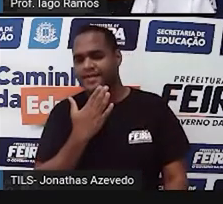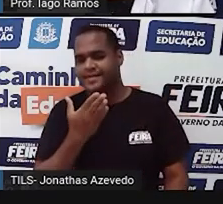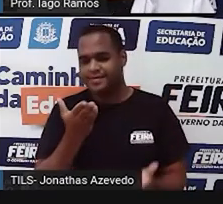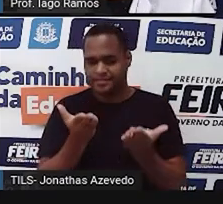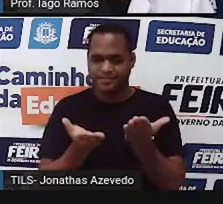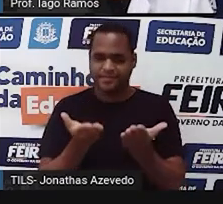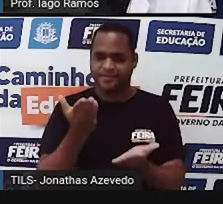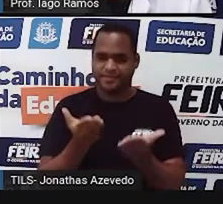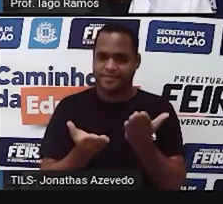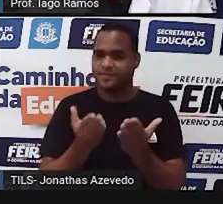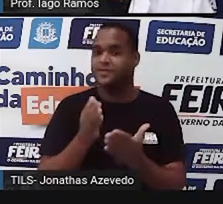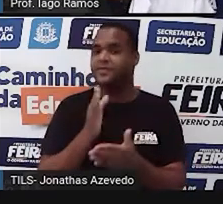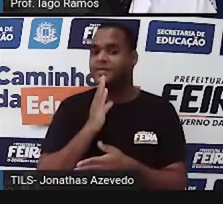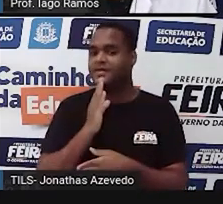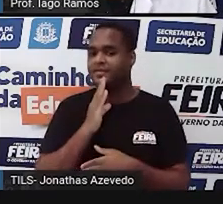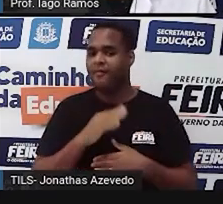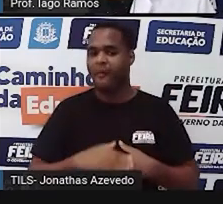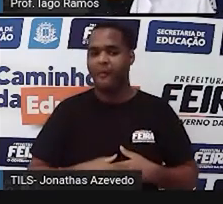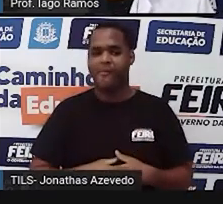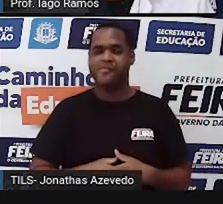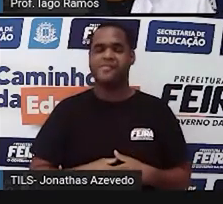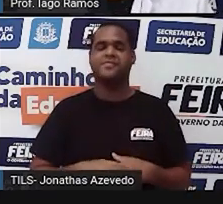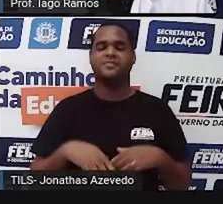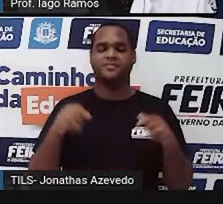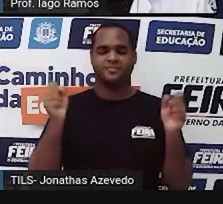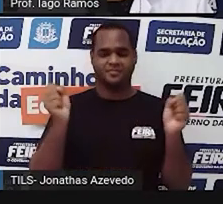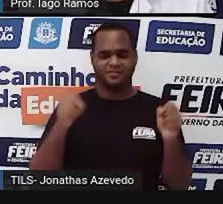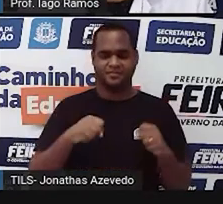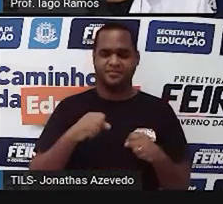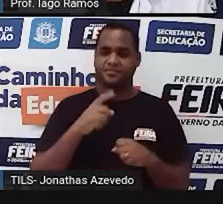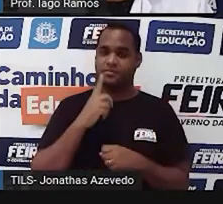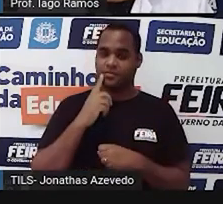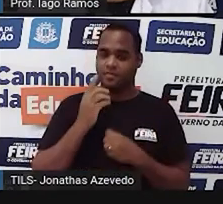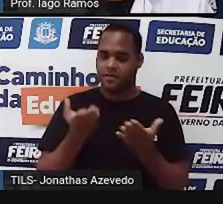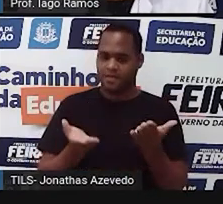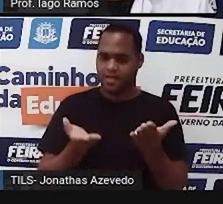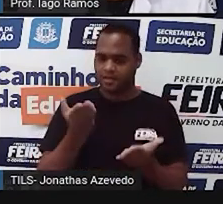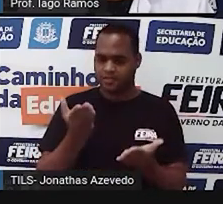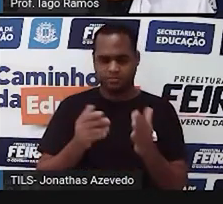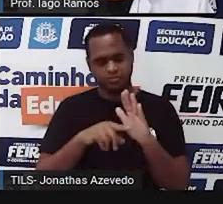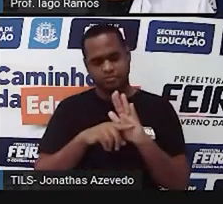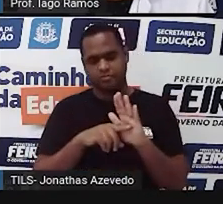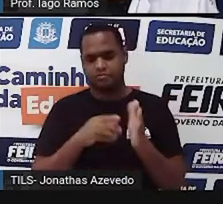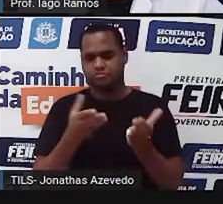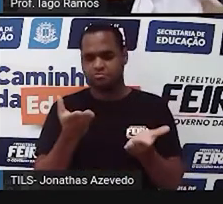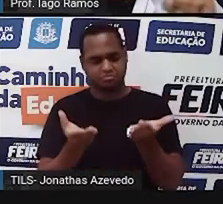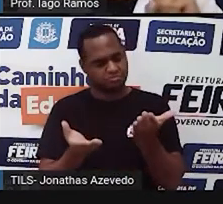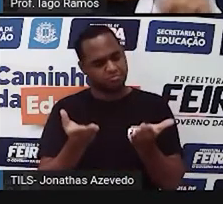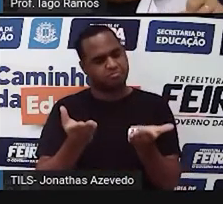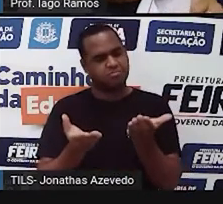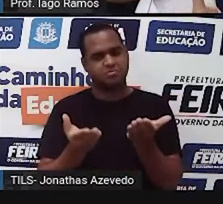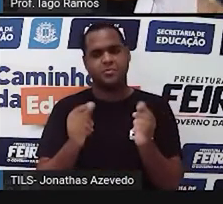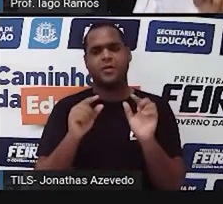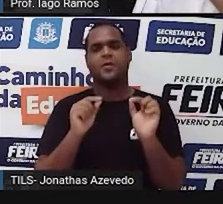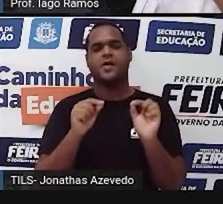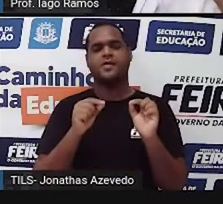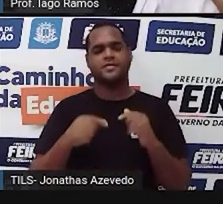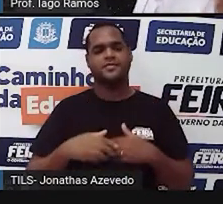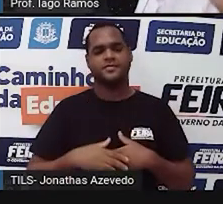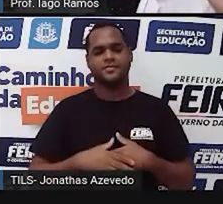analítica? Pois é, balança analítica, né? Não é